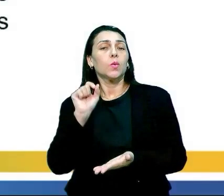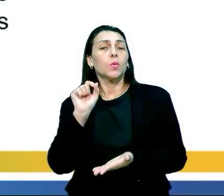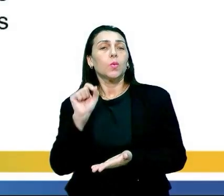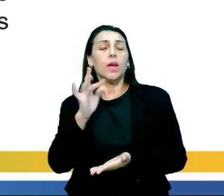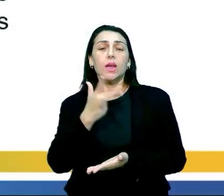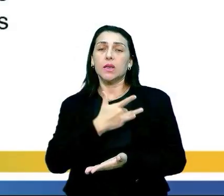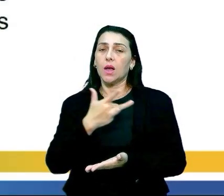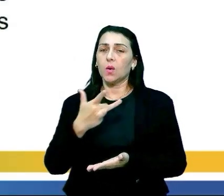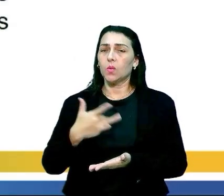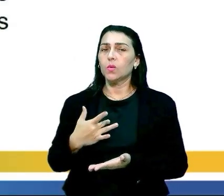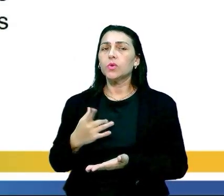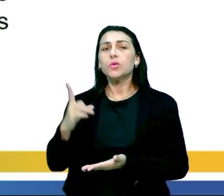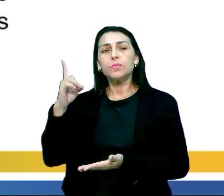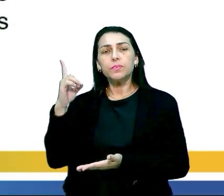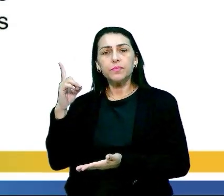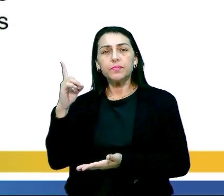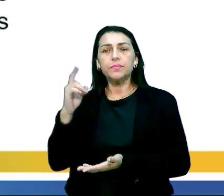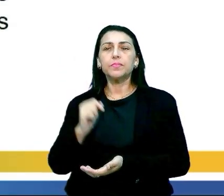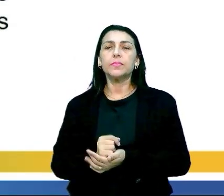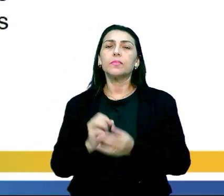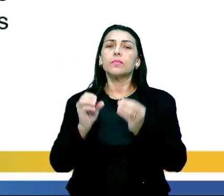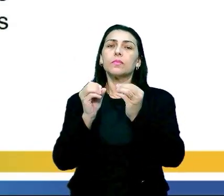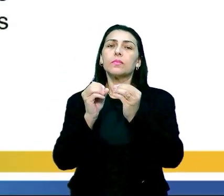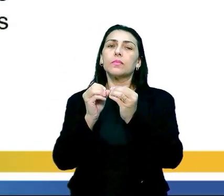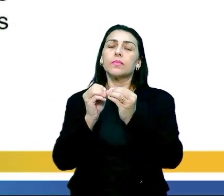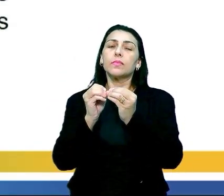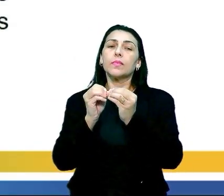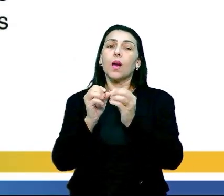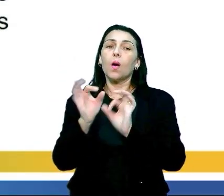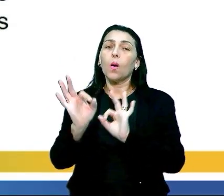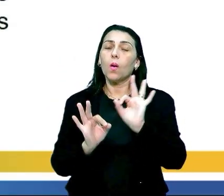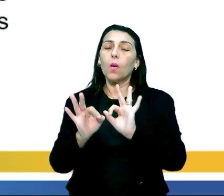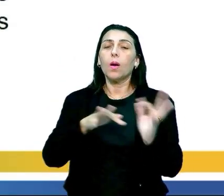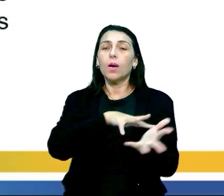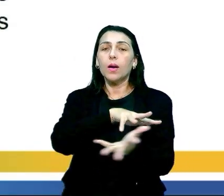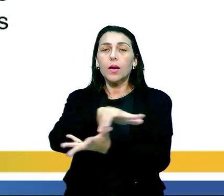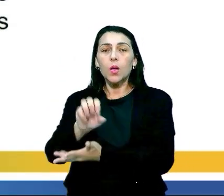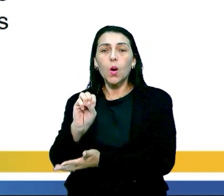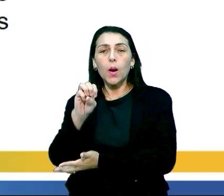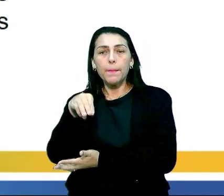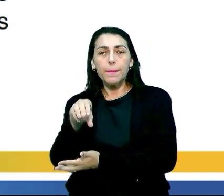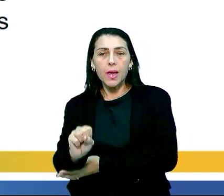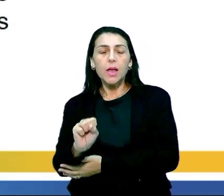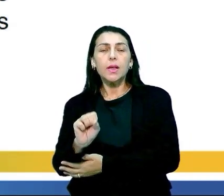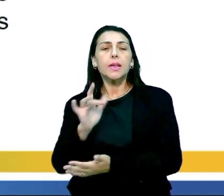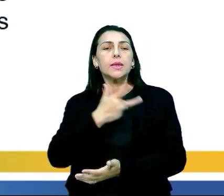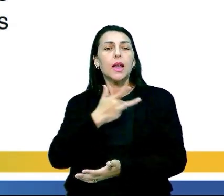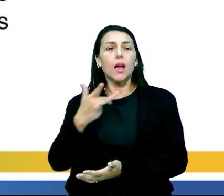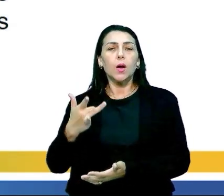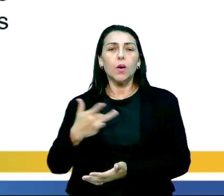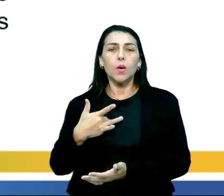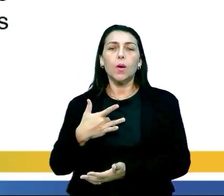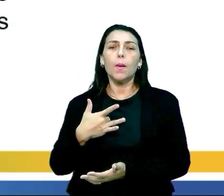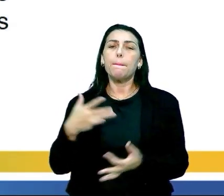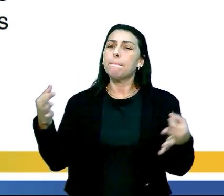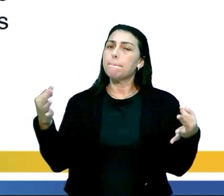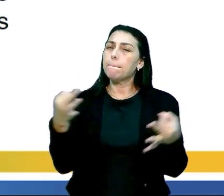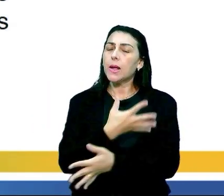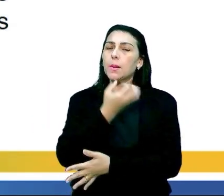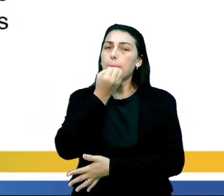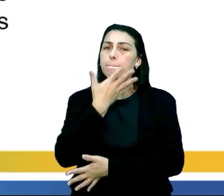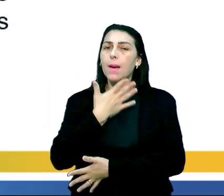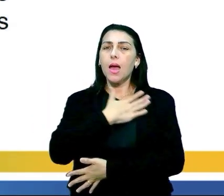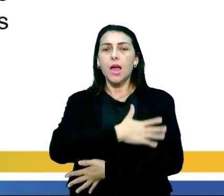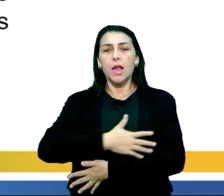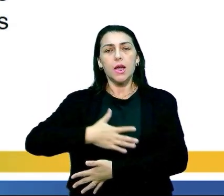que é saúde. Então, foca na tela porque a Organização Mundial de Saúde, a OMS, definiu saúde como um estado de completo